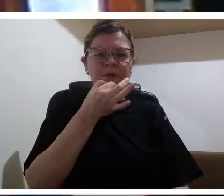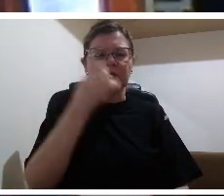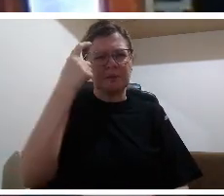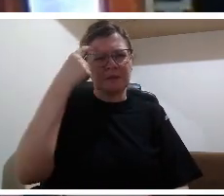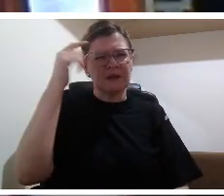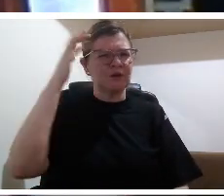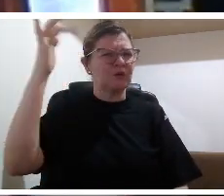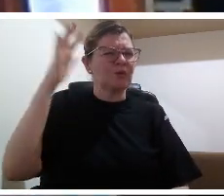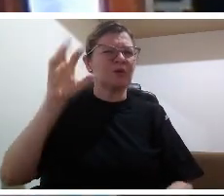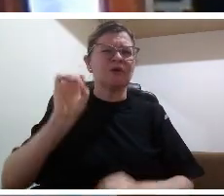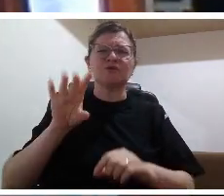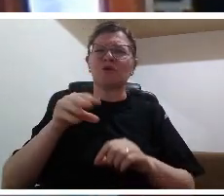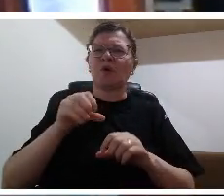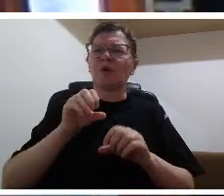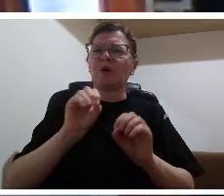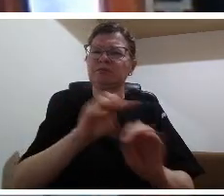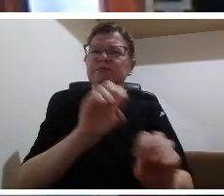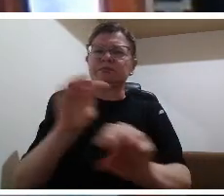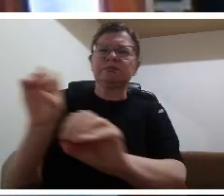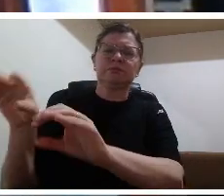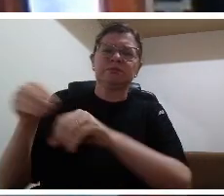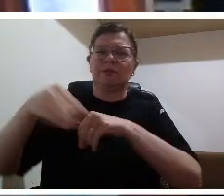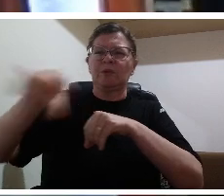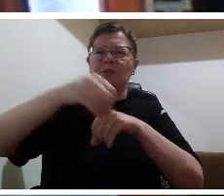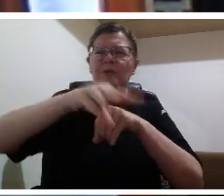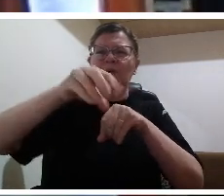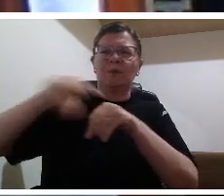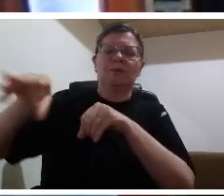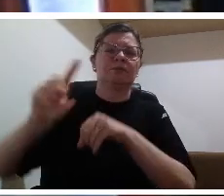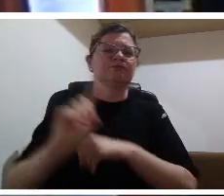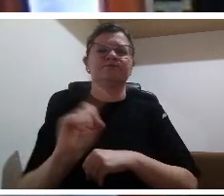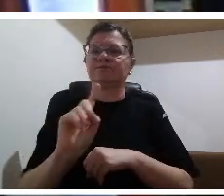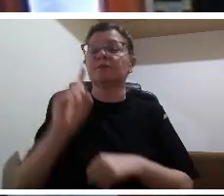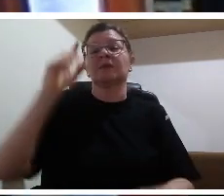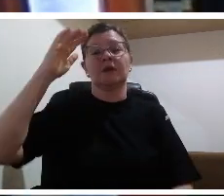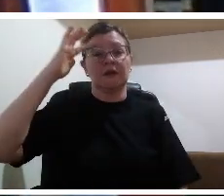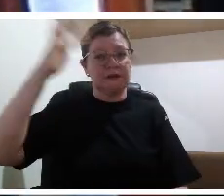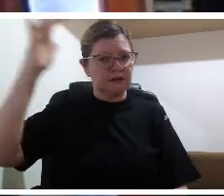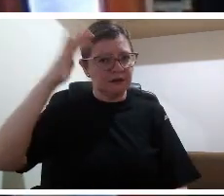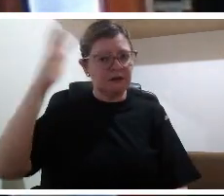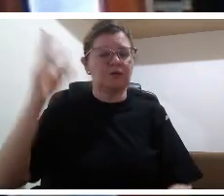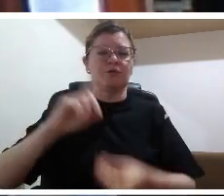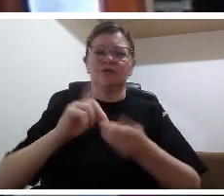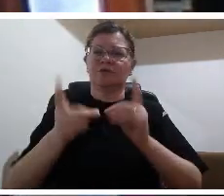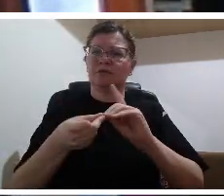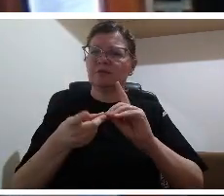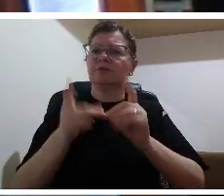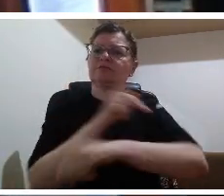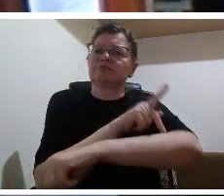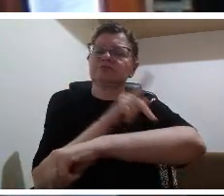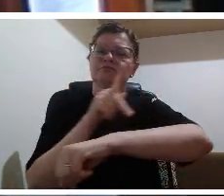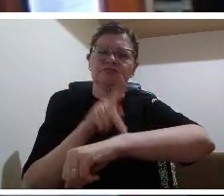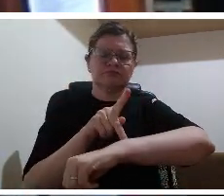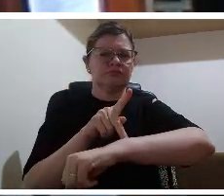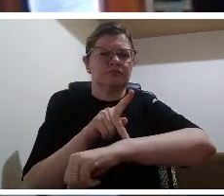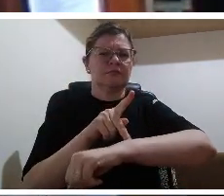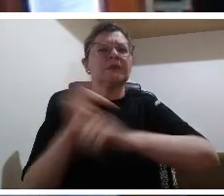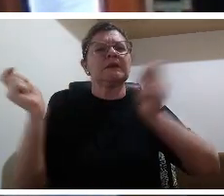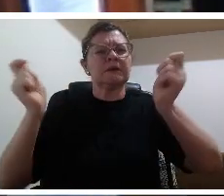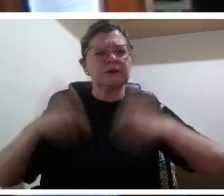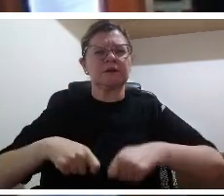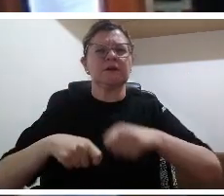de possibilitar que o aluno se aproprie do conhecimento científico para a